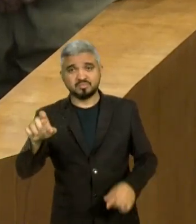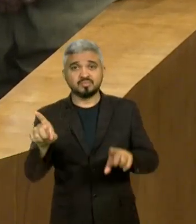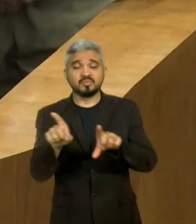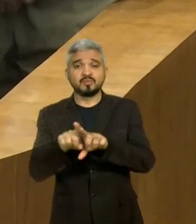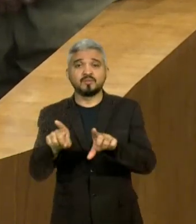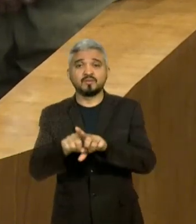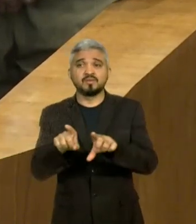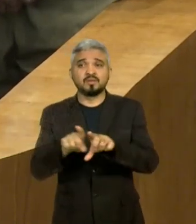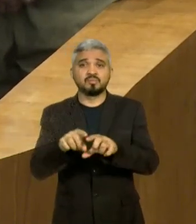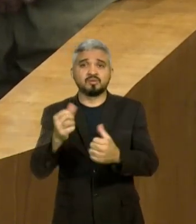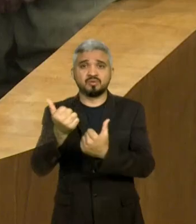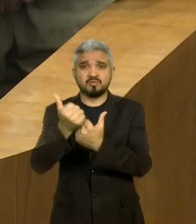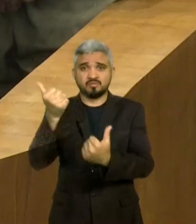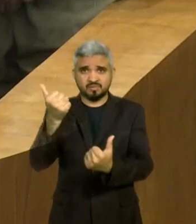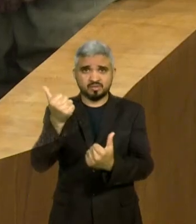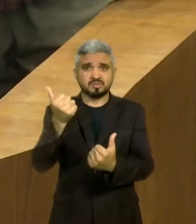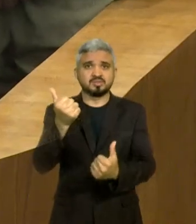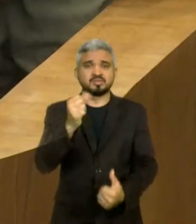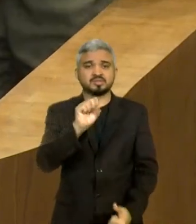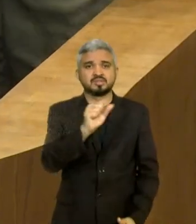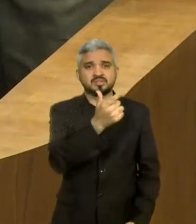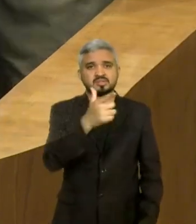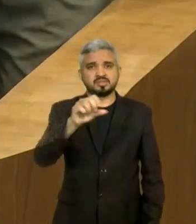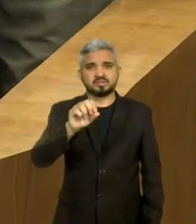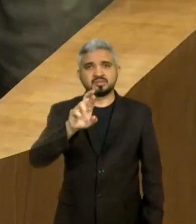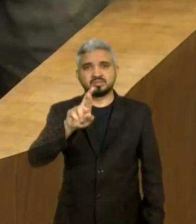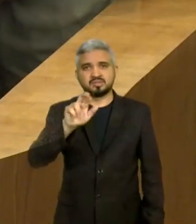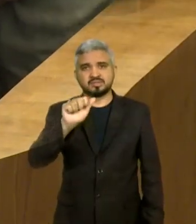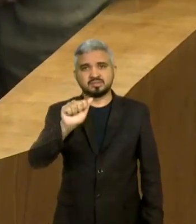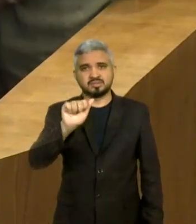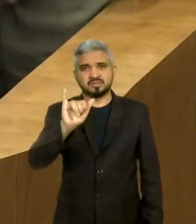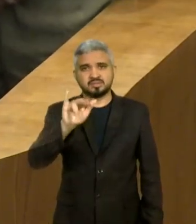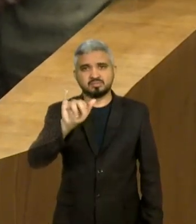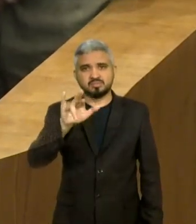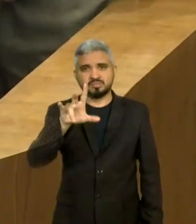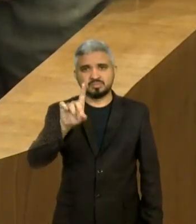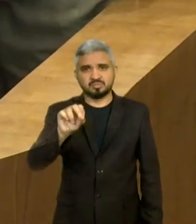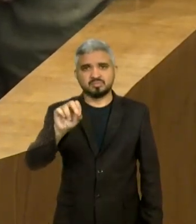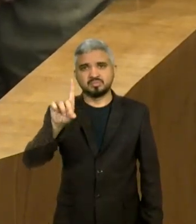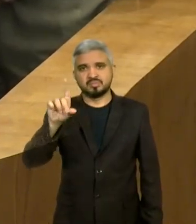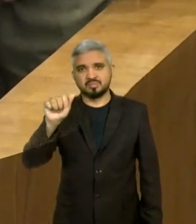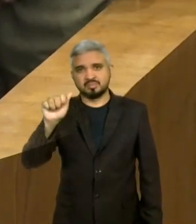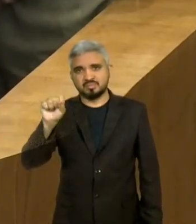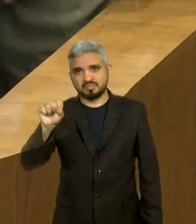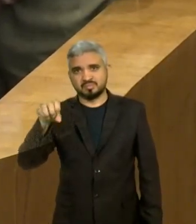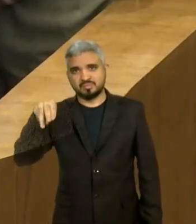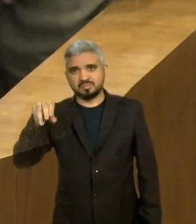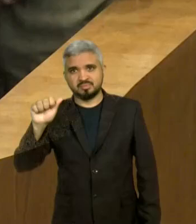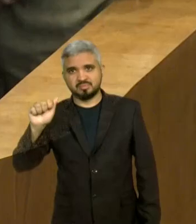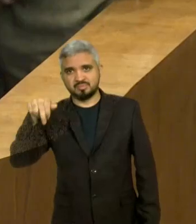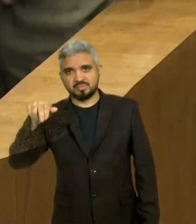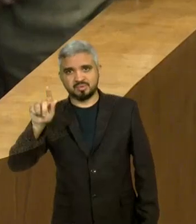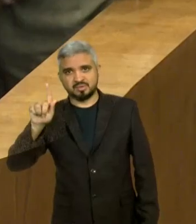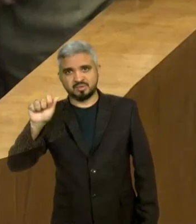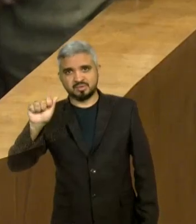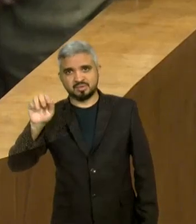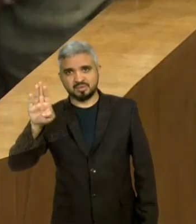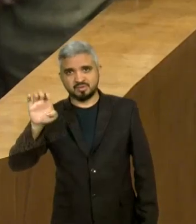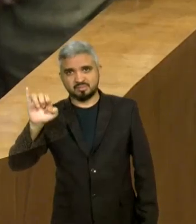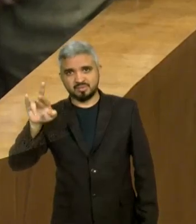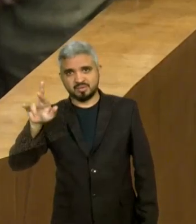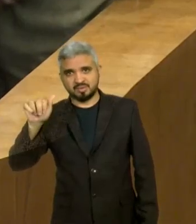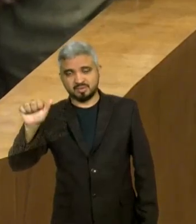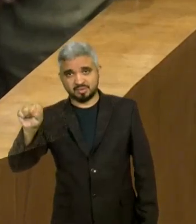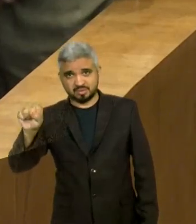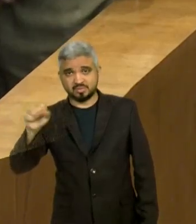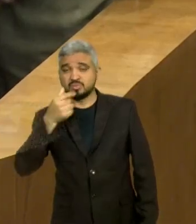-prefeito de São Raimundo da Mangabeiras, um homem íntegro, sério e amigo dos seus amigos, o doutor